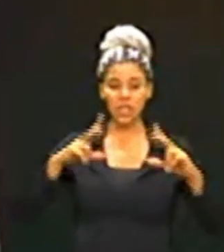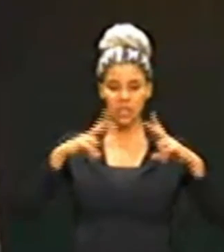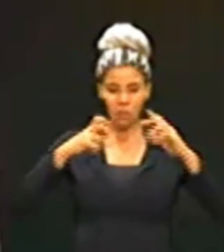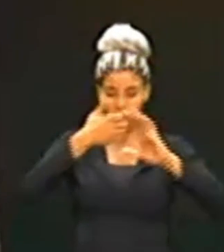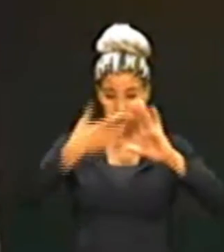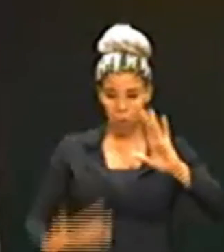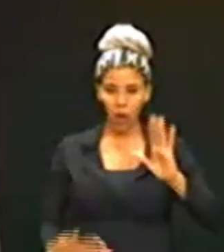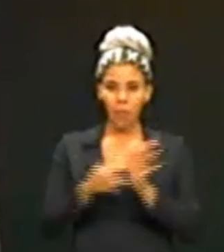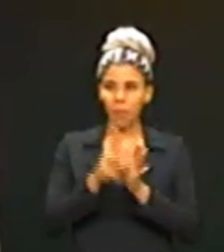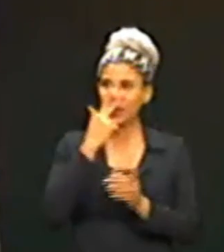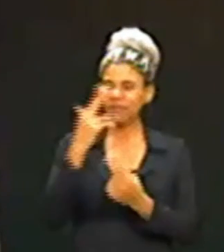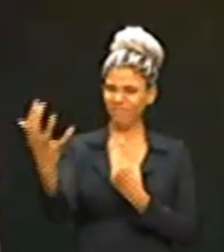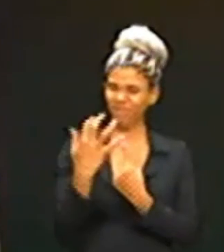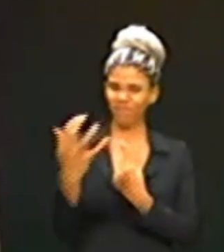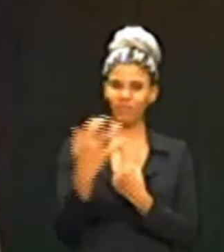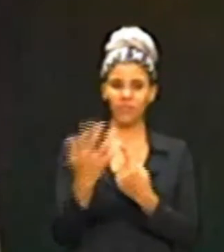Por isso é tão importante desconstruir o machismo.